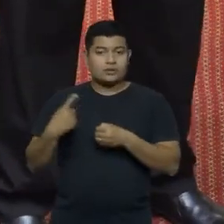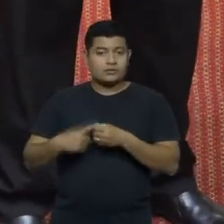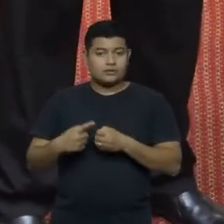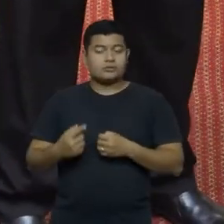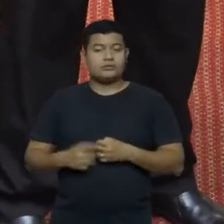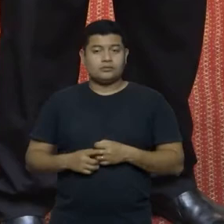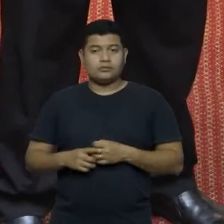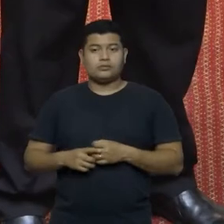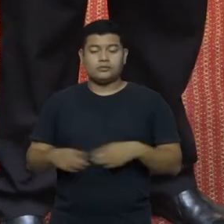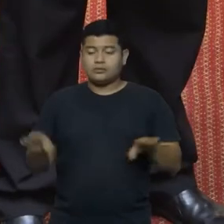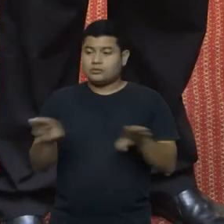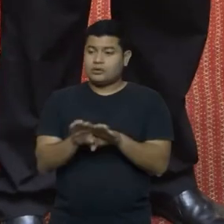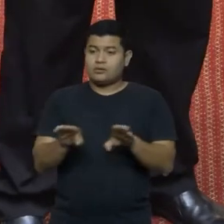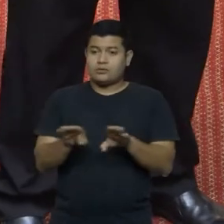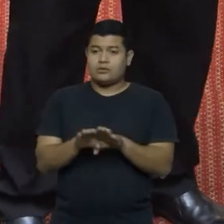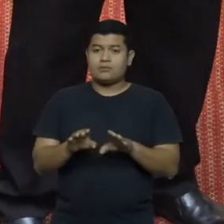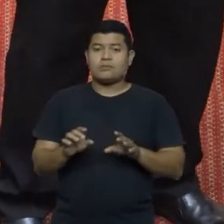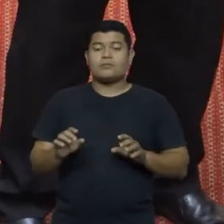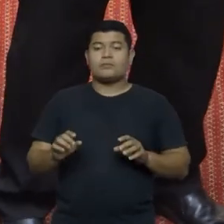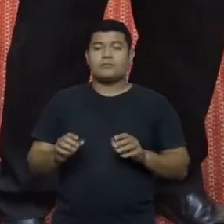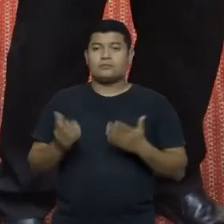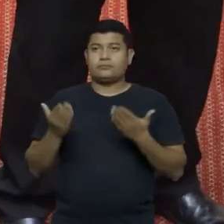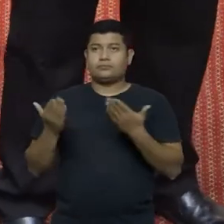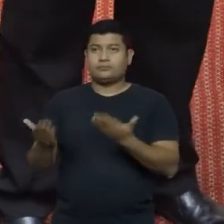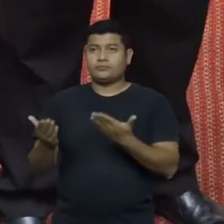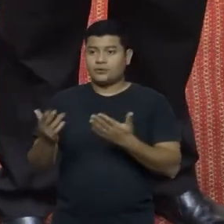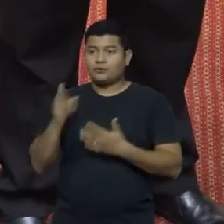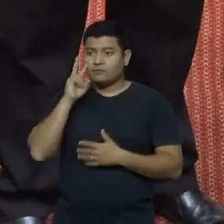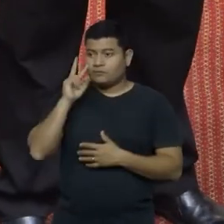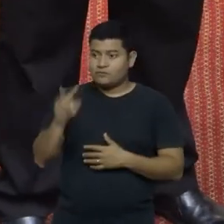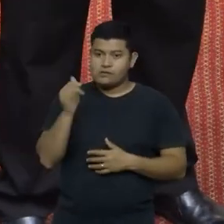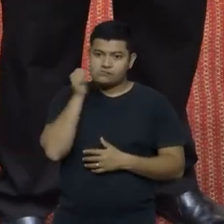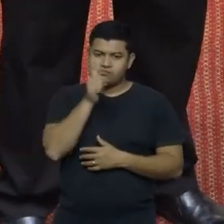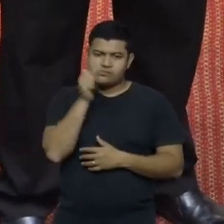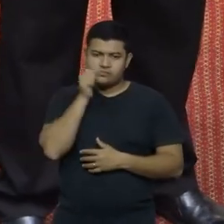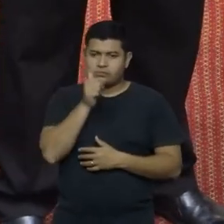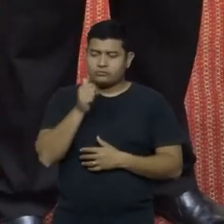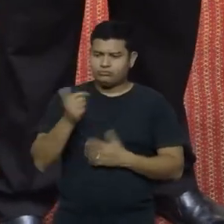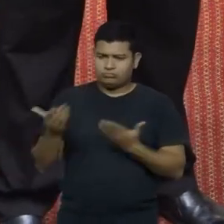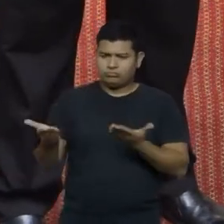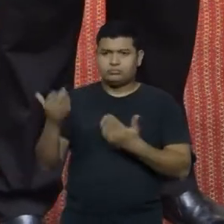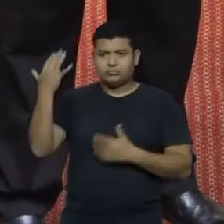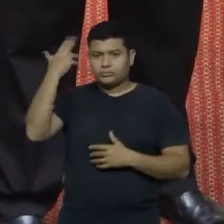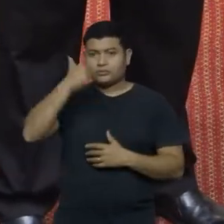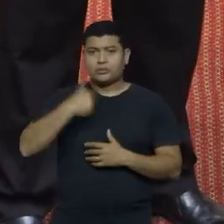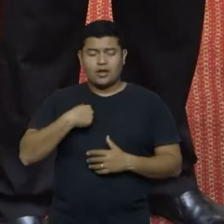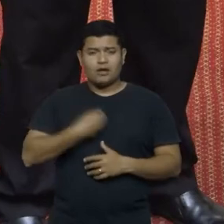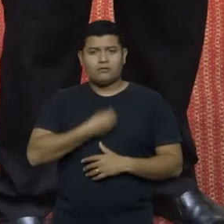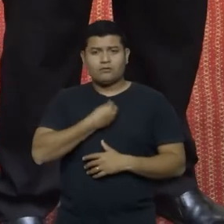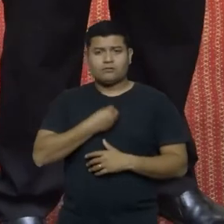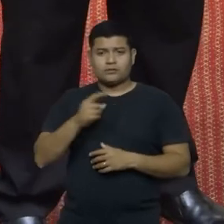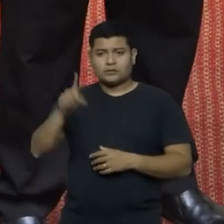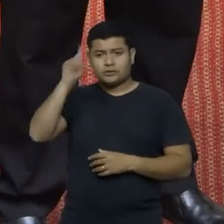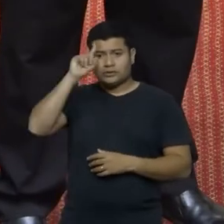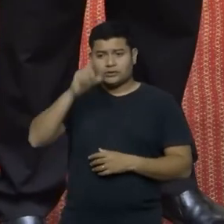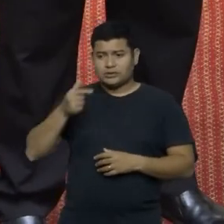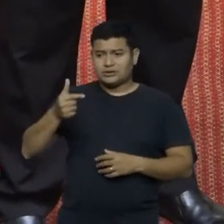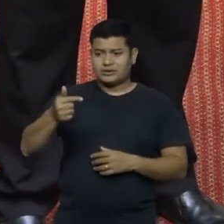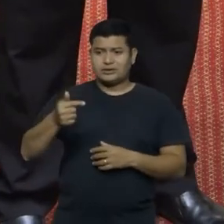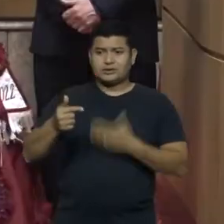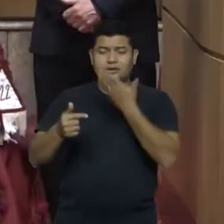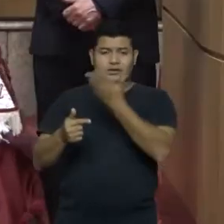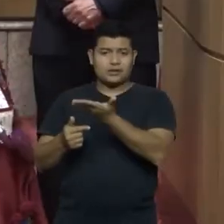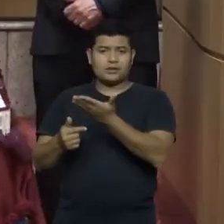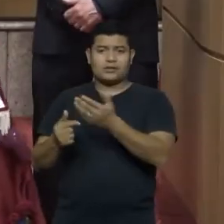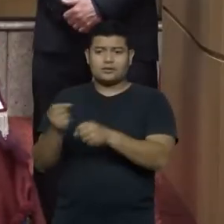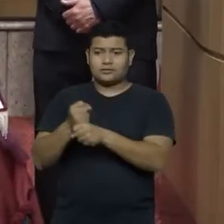pode comprovar as mais belas figuras femininas. Eu digo isso porque morei sete anos em Lages e casei com uma lagiana. Muito obrigado.